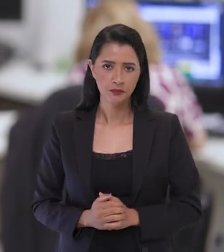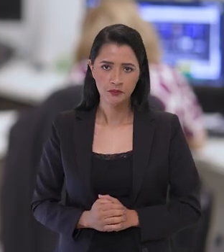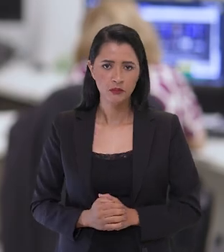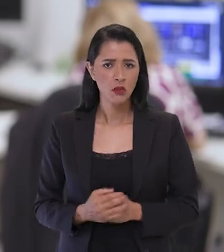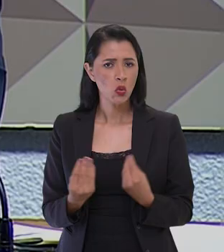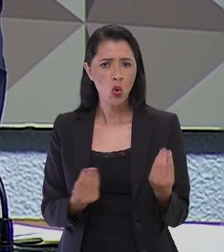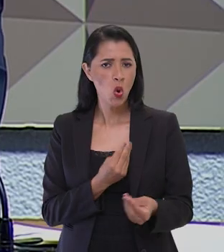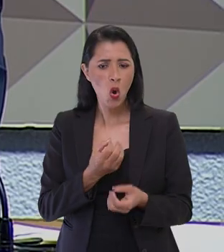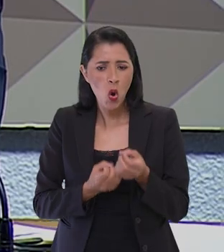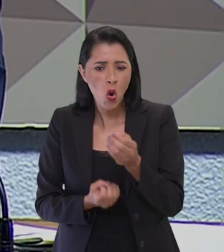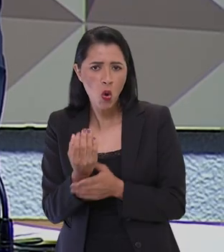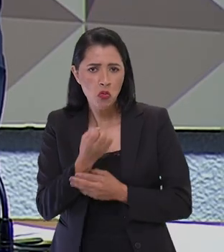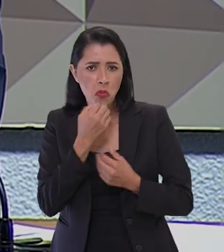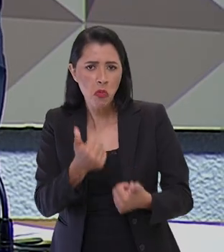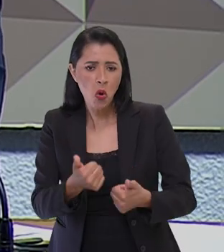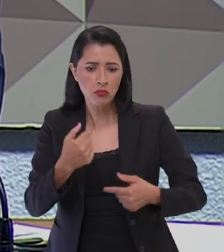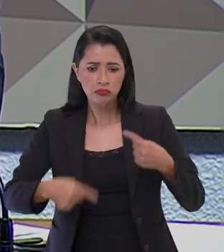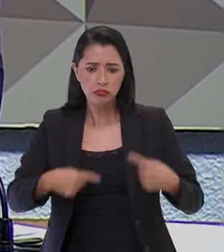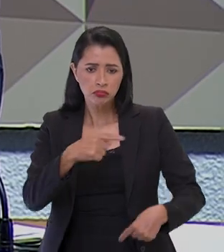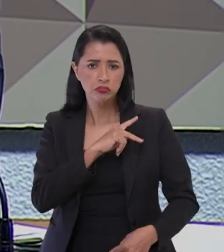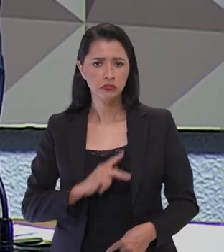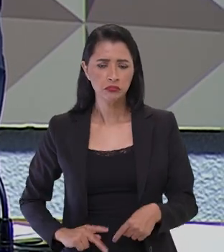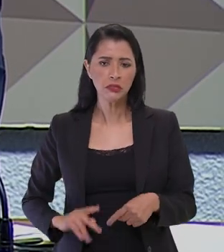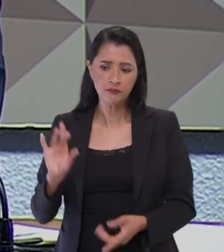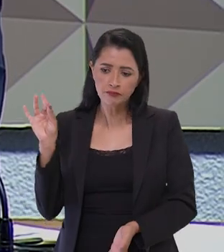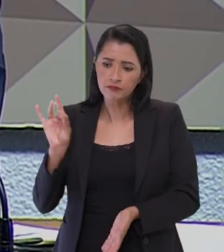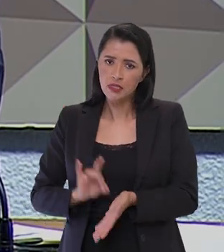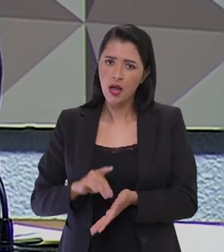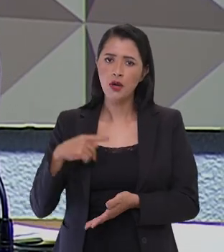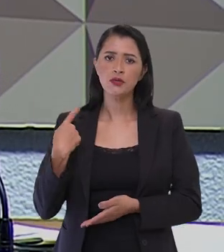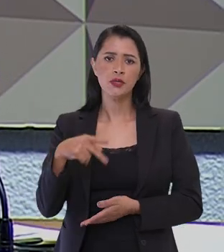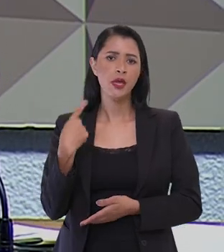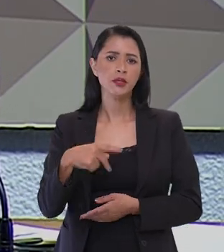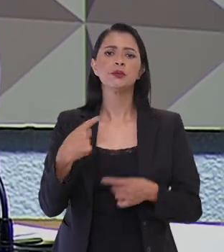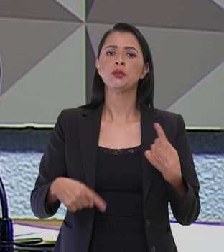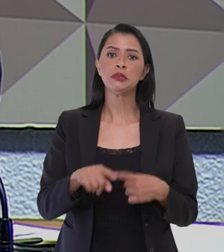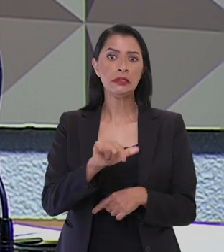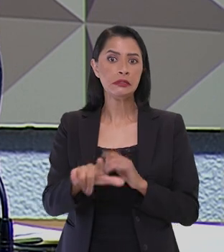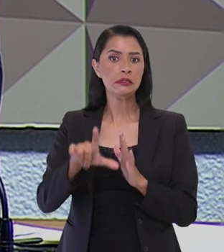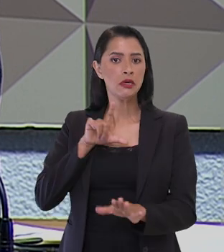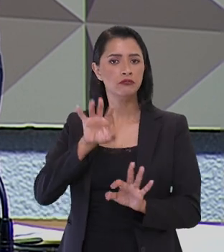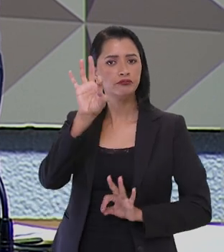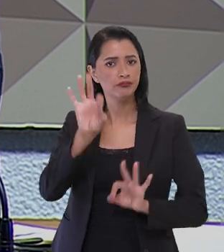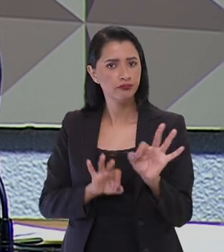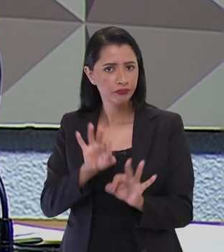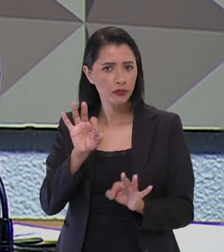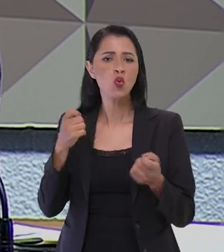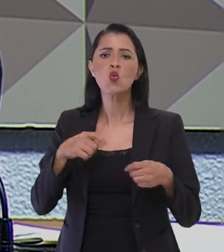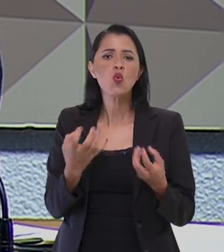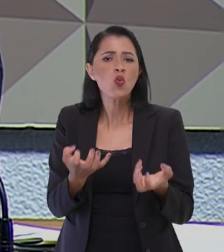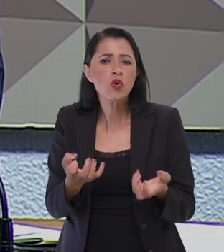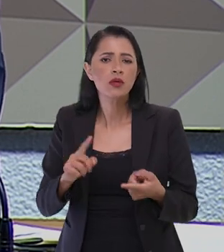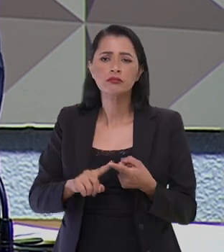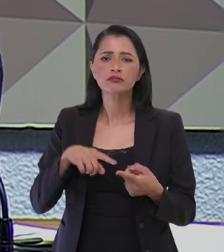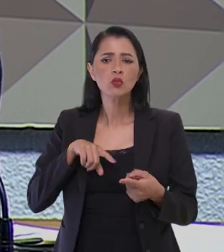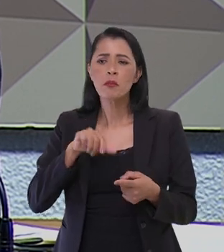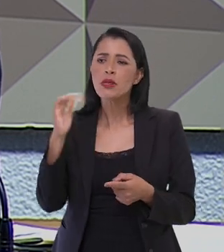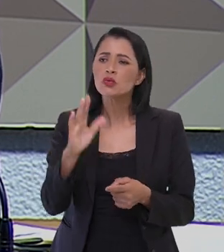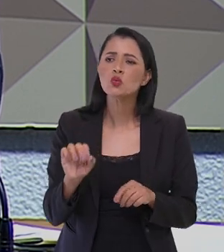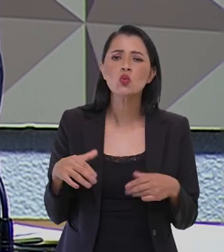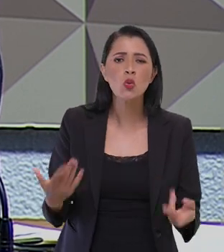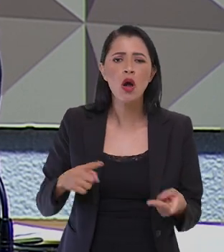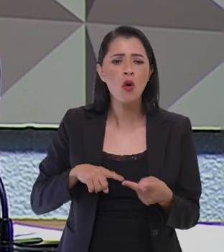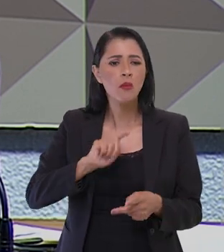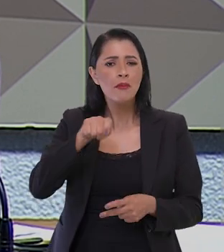do Brasil. Não há boas elaborações de políticas públicas nem execução dessas políticas públicas se nós não planejarmos antes. O que